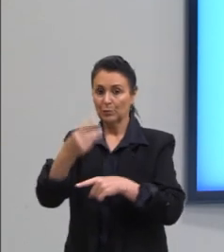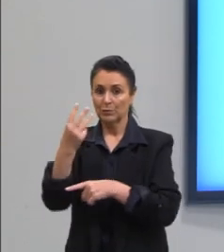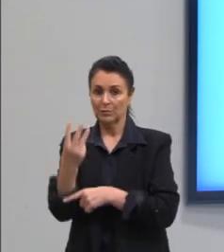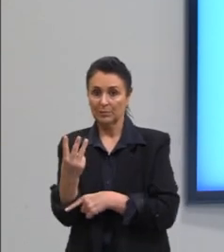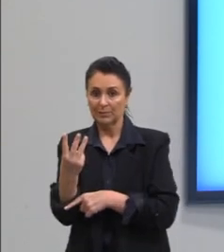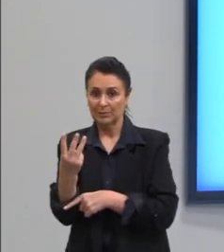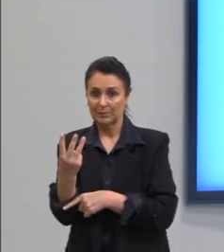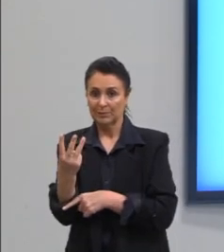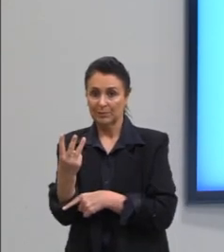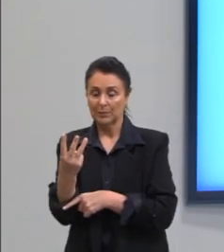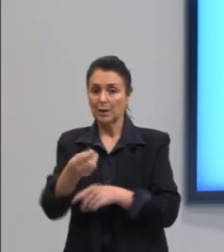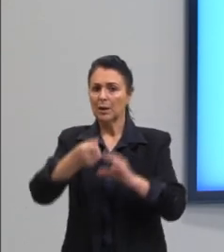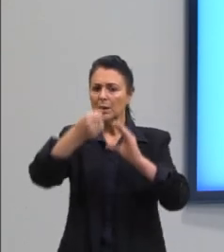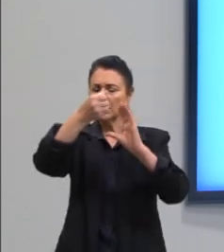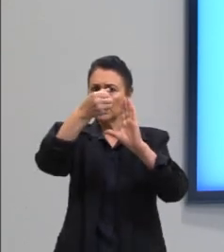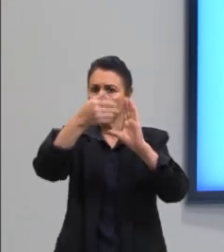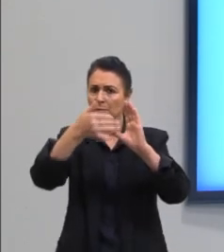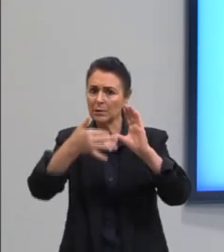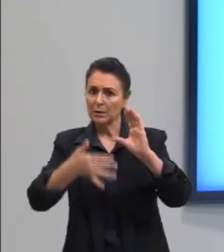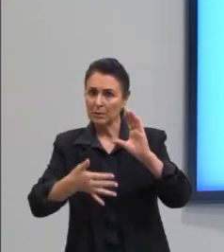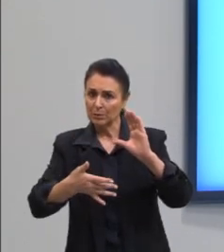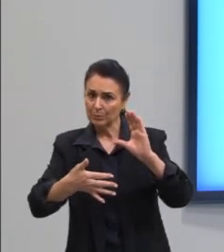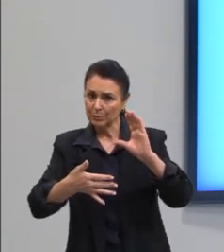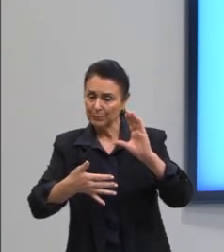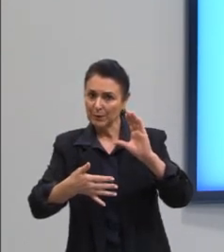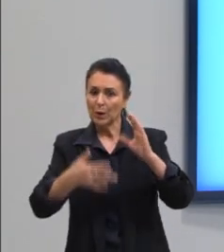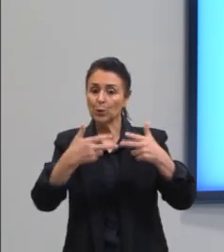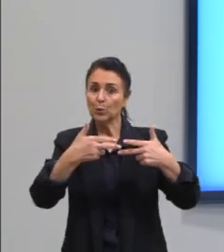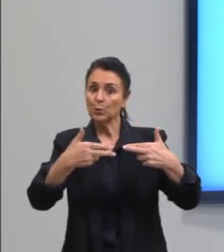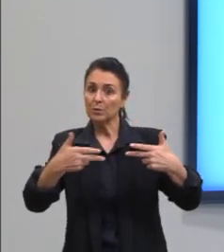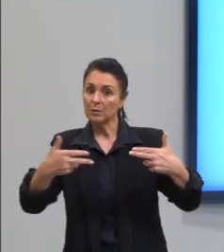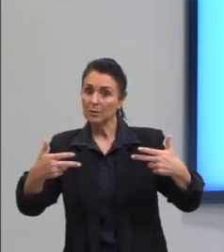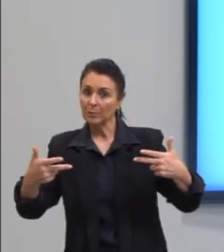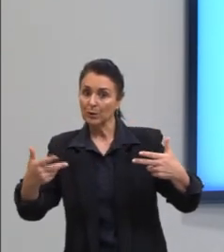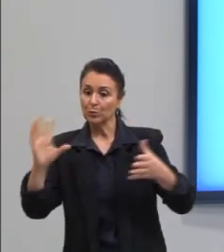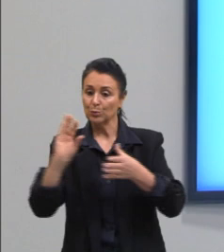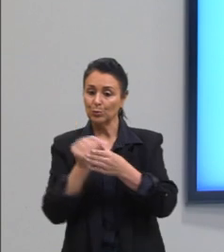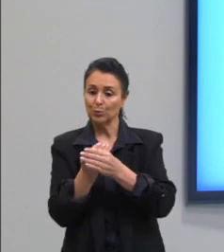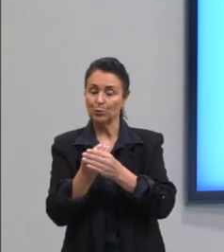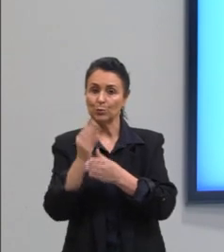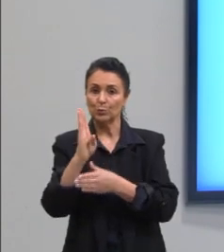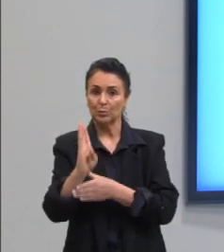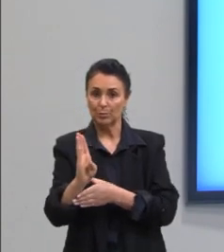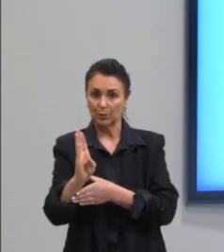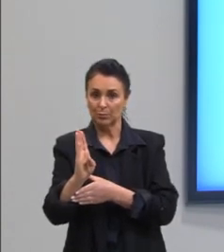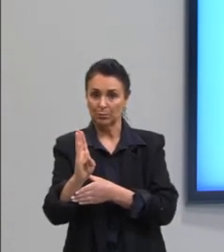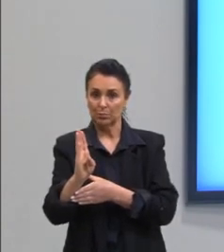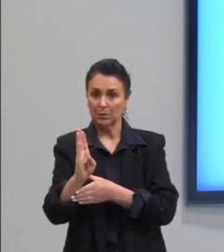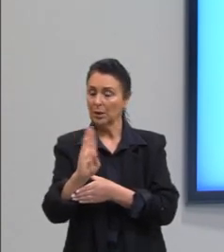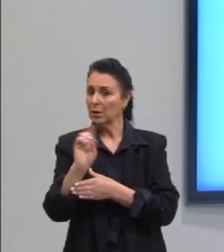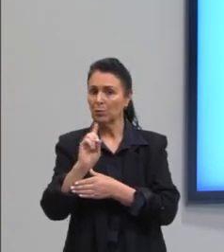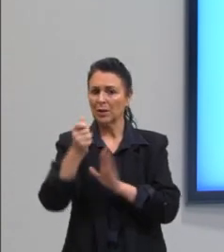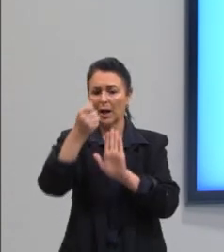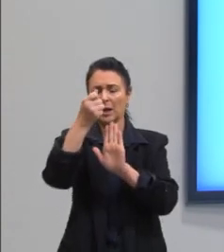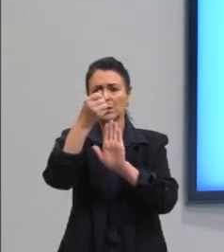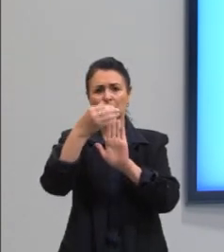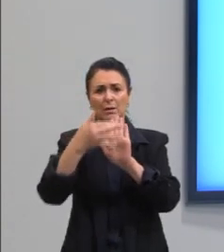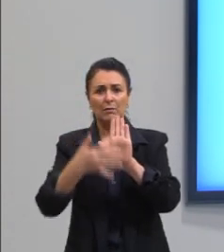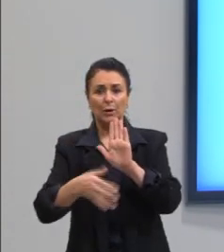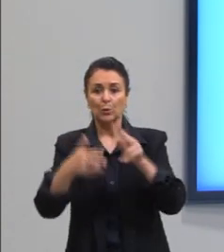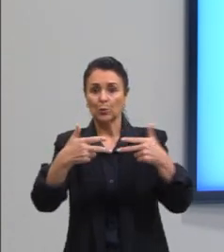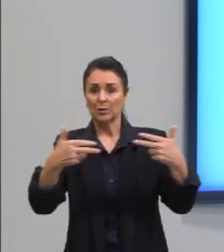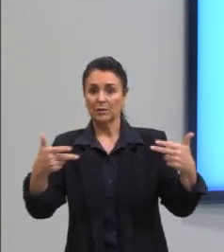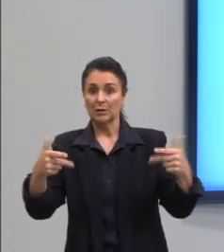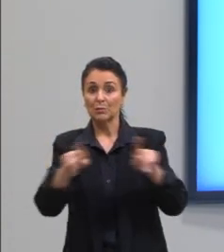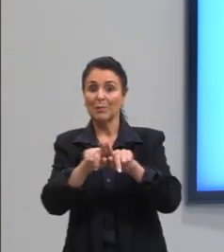Então, aqui eu estou descrevendo uma característica, então, dos elementos do conjunto B. Então, não estou descrevendo diretamente os elementos, mas sim